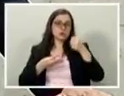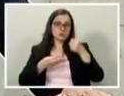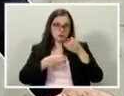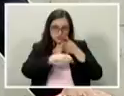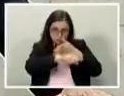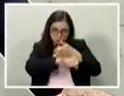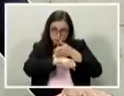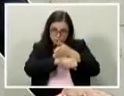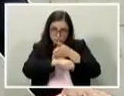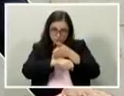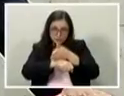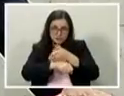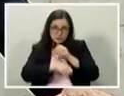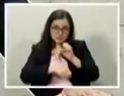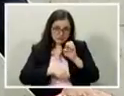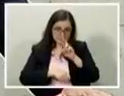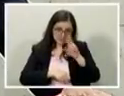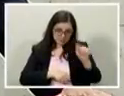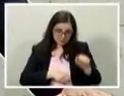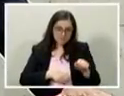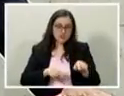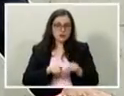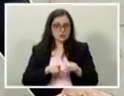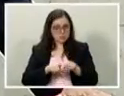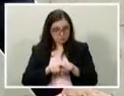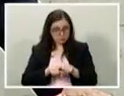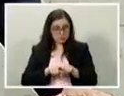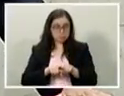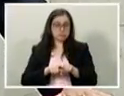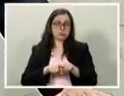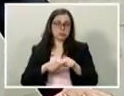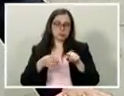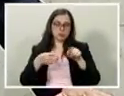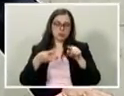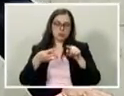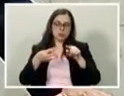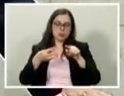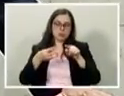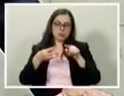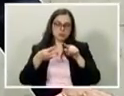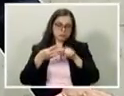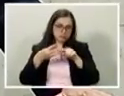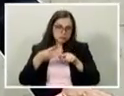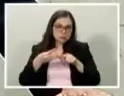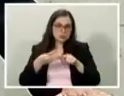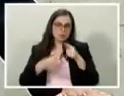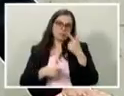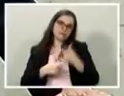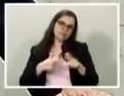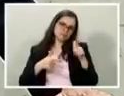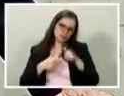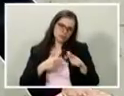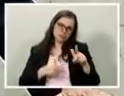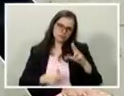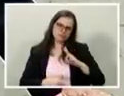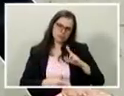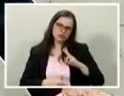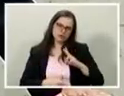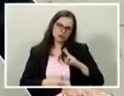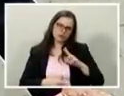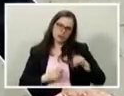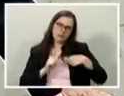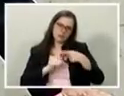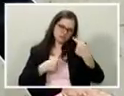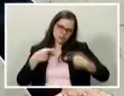tanto o senador José Serra como o presidente afastado, Aécio Neves, em virtude de problemas de ordem pessoal e política,